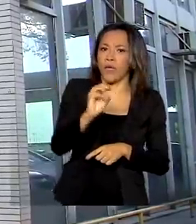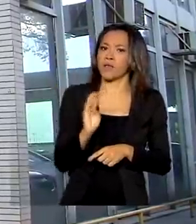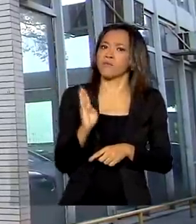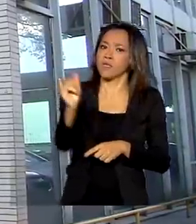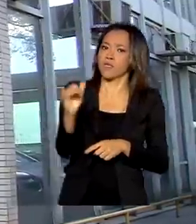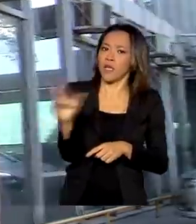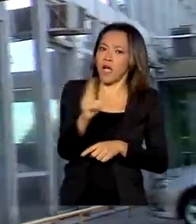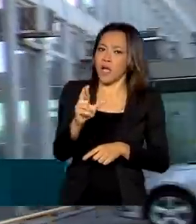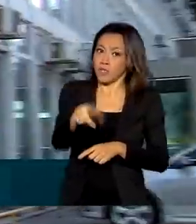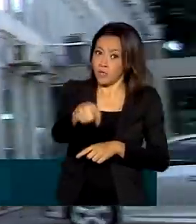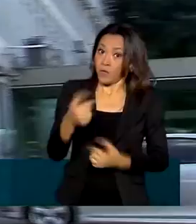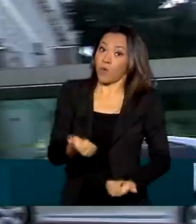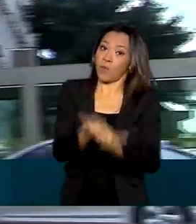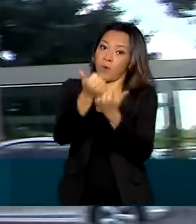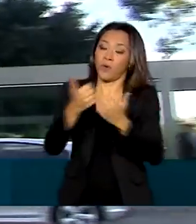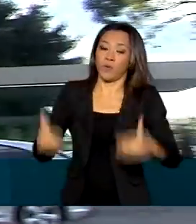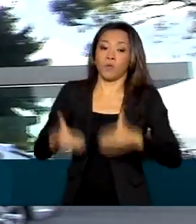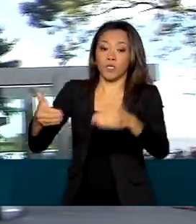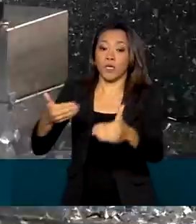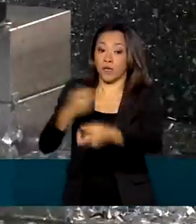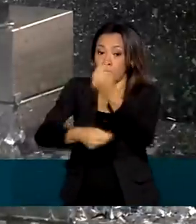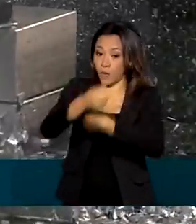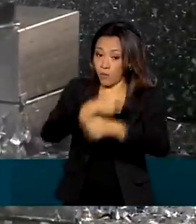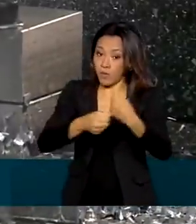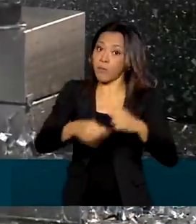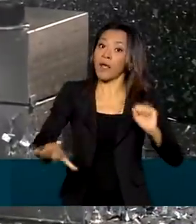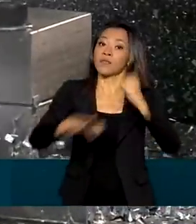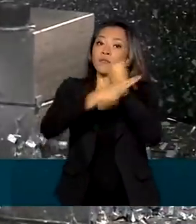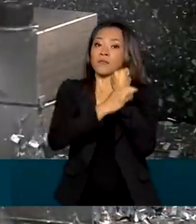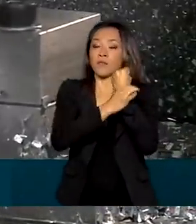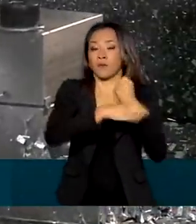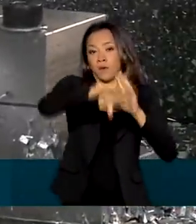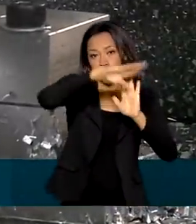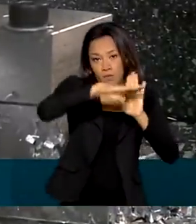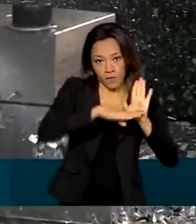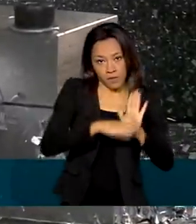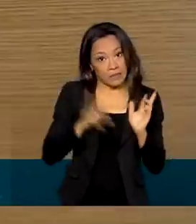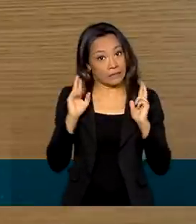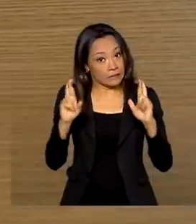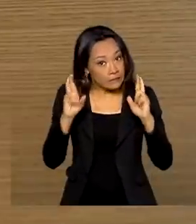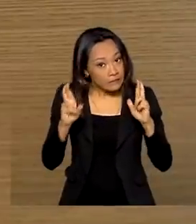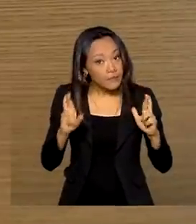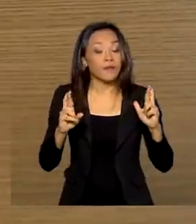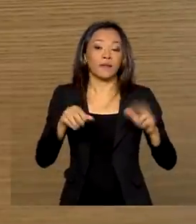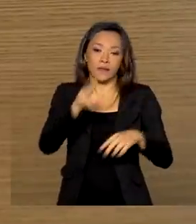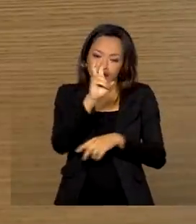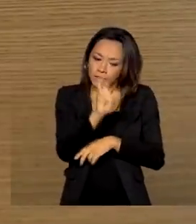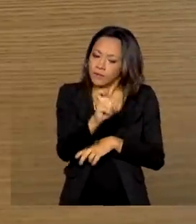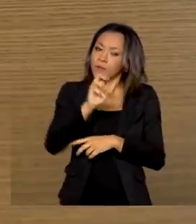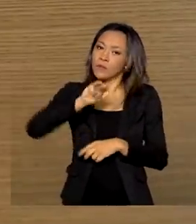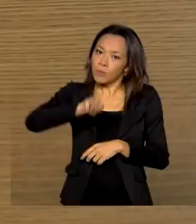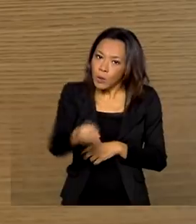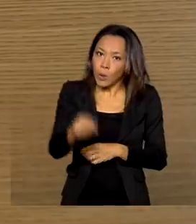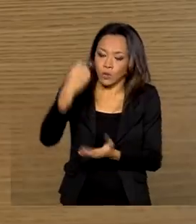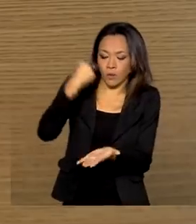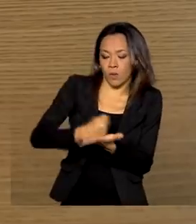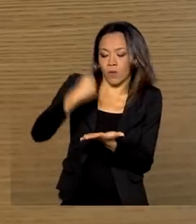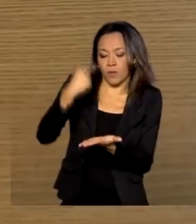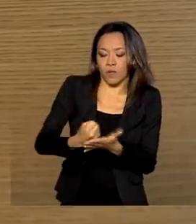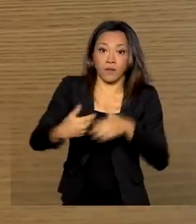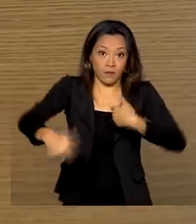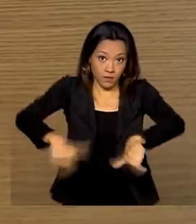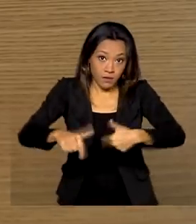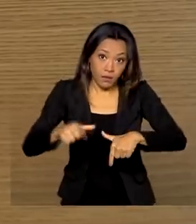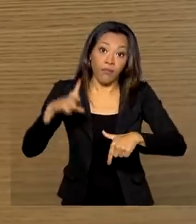Economia para garantir recursos ao programa. A expectativa é de que cerca de 5 milhões de contratos de trabalho